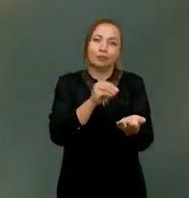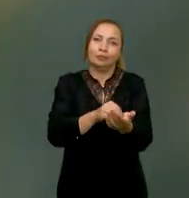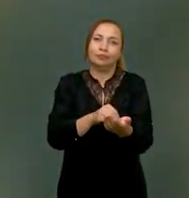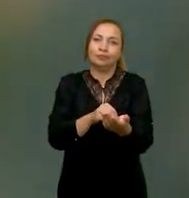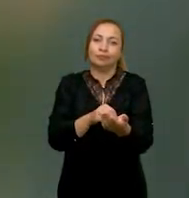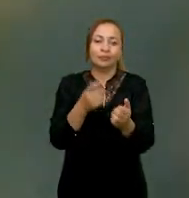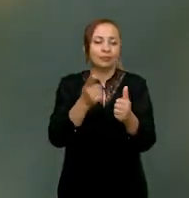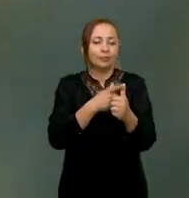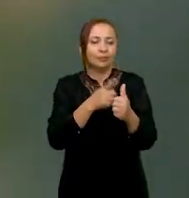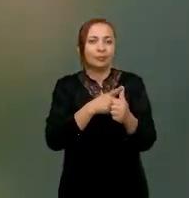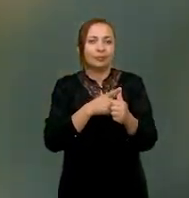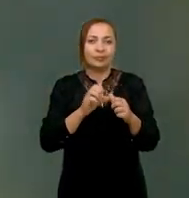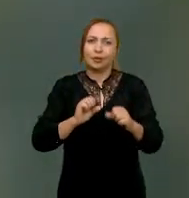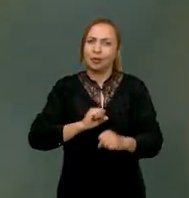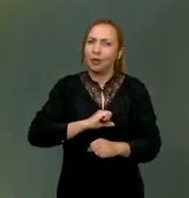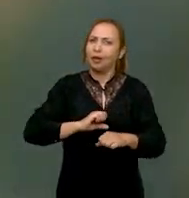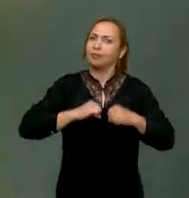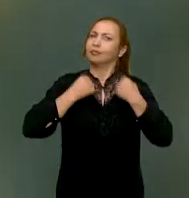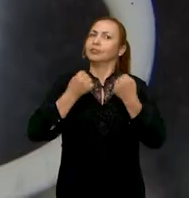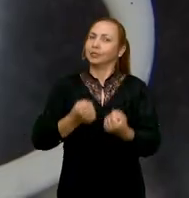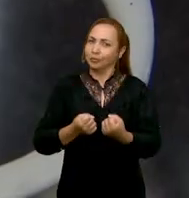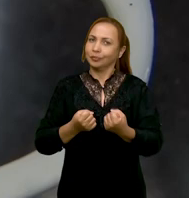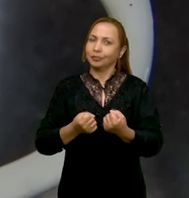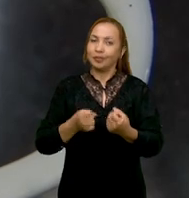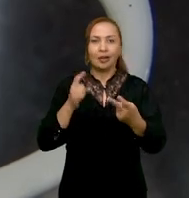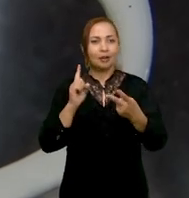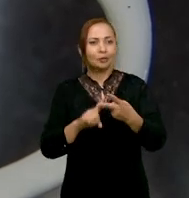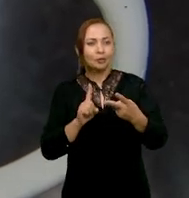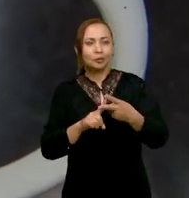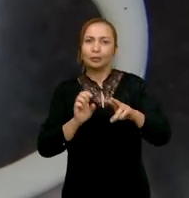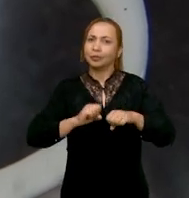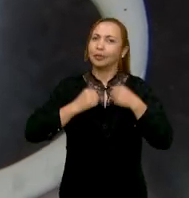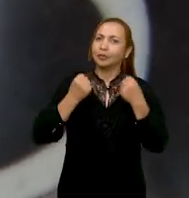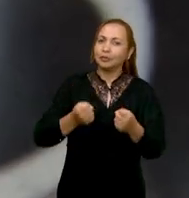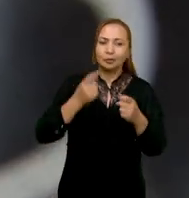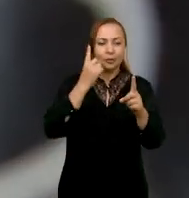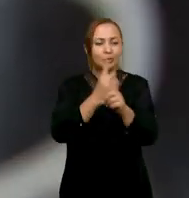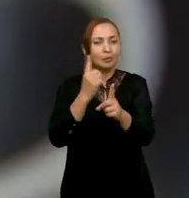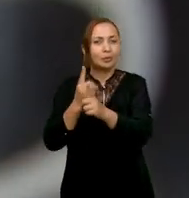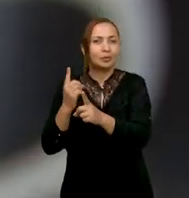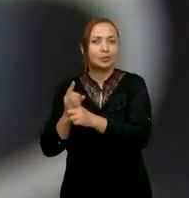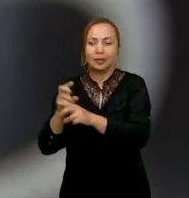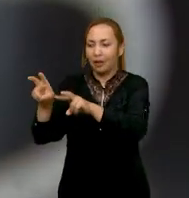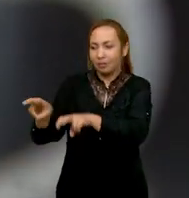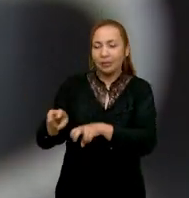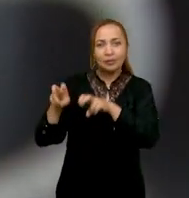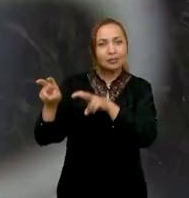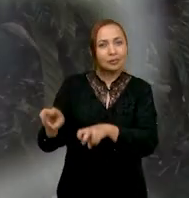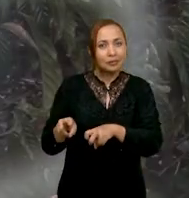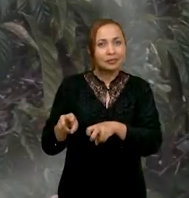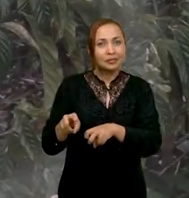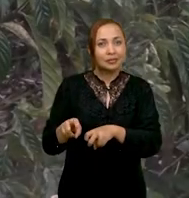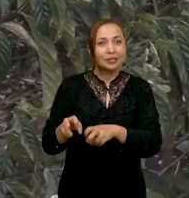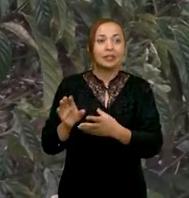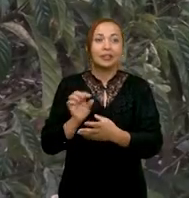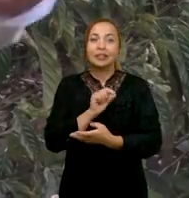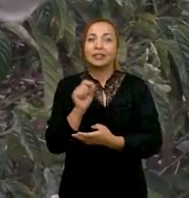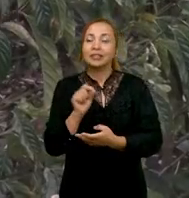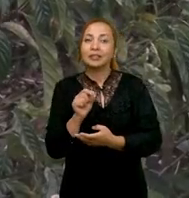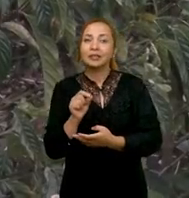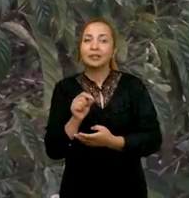né? Então, o primeiro desafio. E o segundo desafio é encontrar uma propriedade que